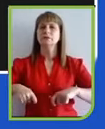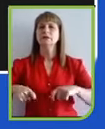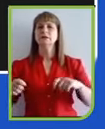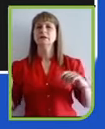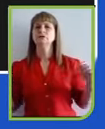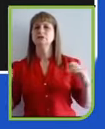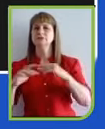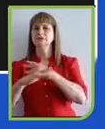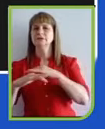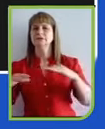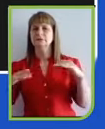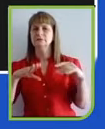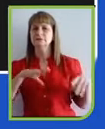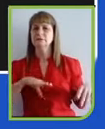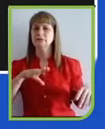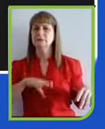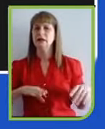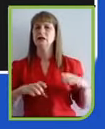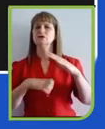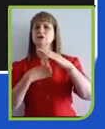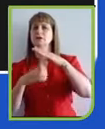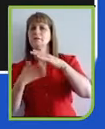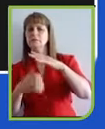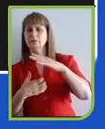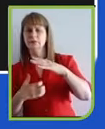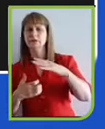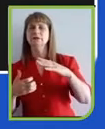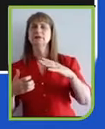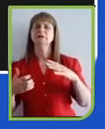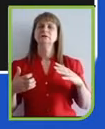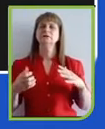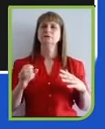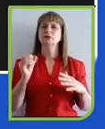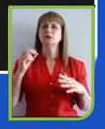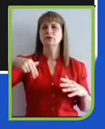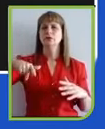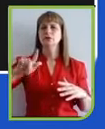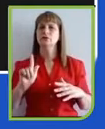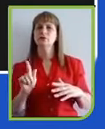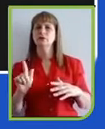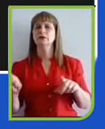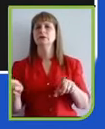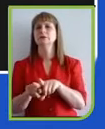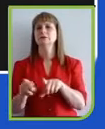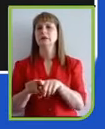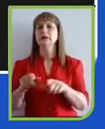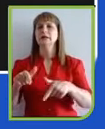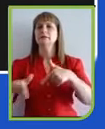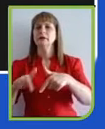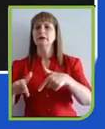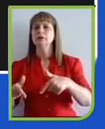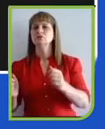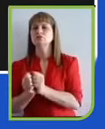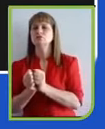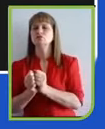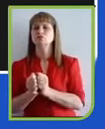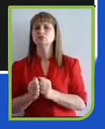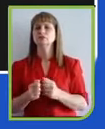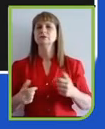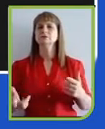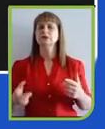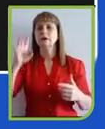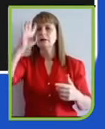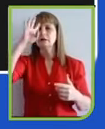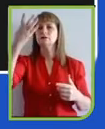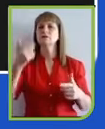terceiro setor trabalhando juntas de forma estratégica para solucionar problemas ou dilemas que